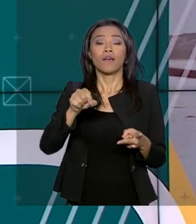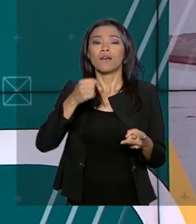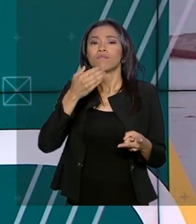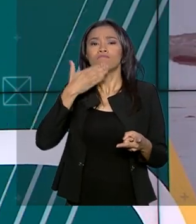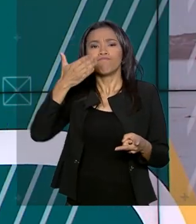Saudita.